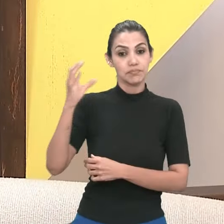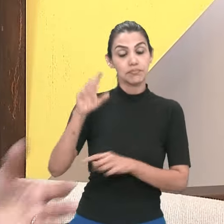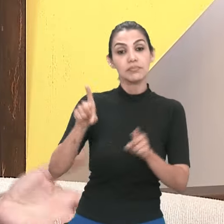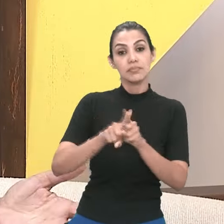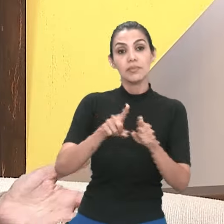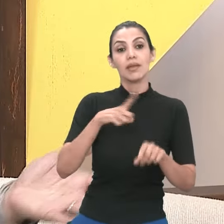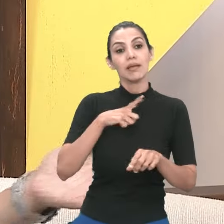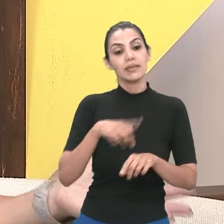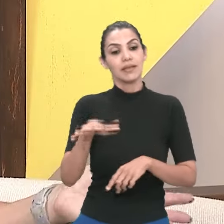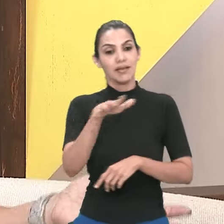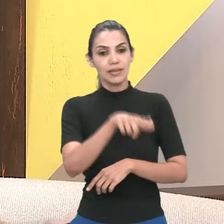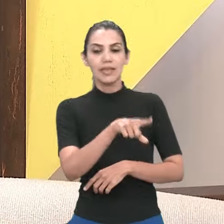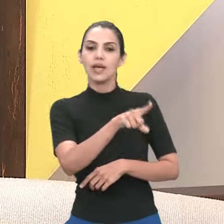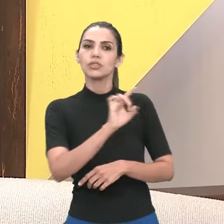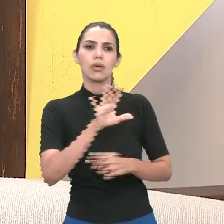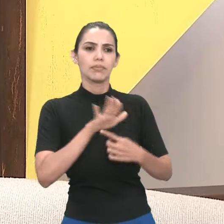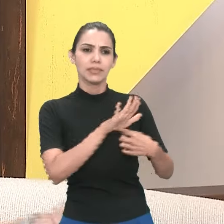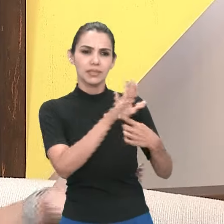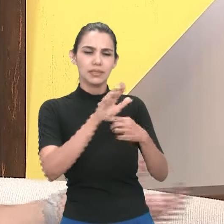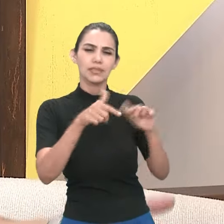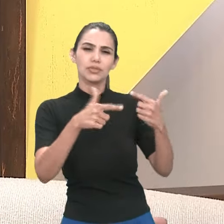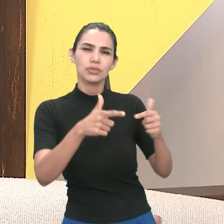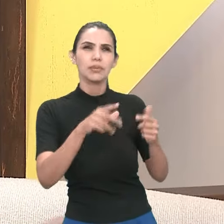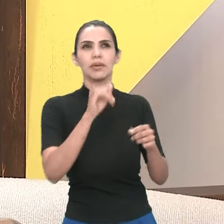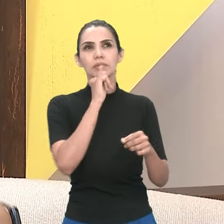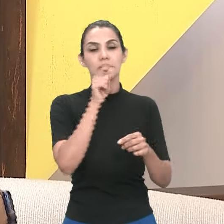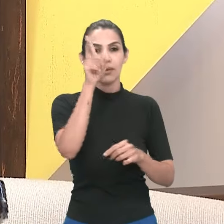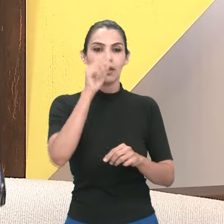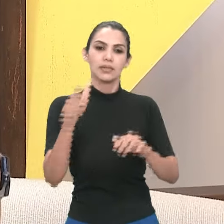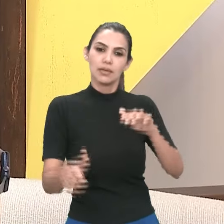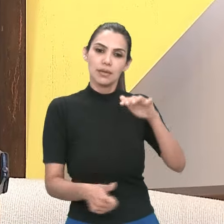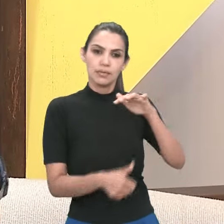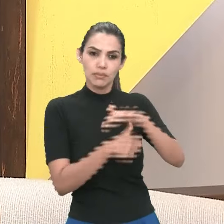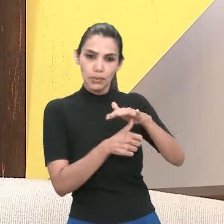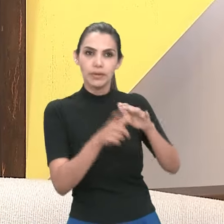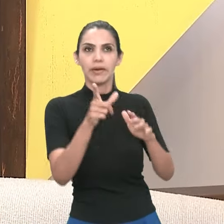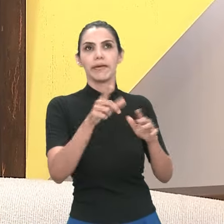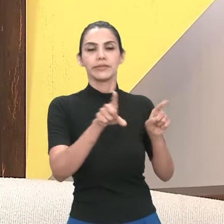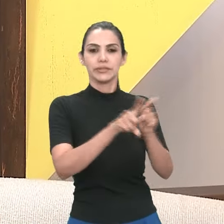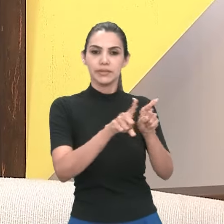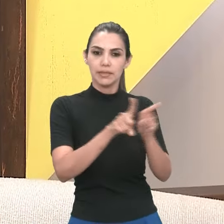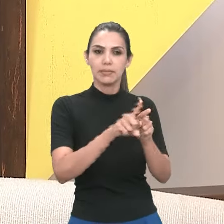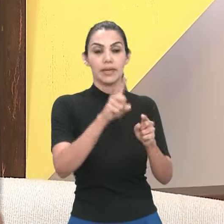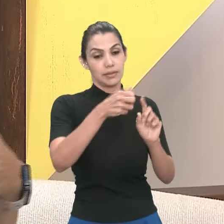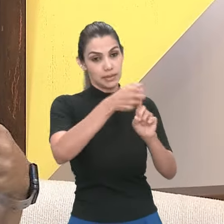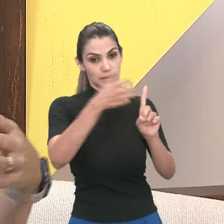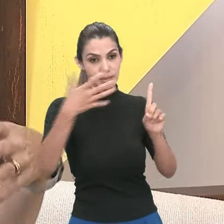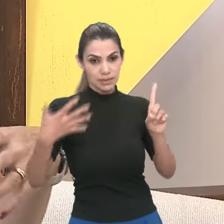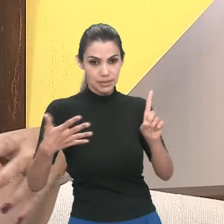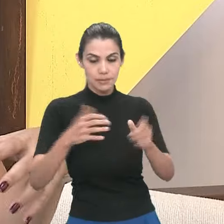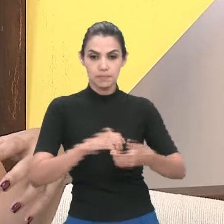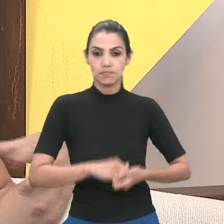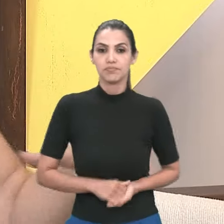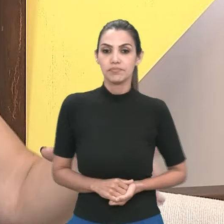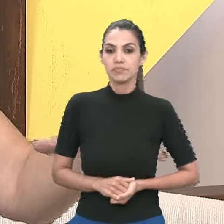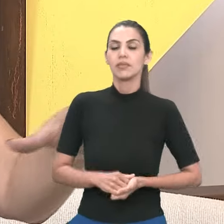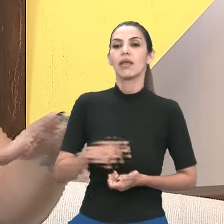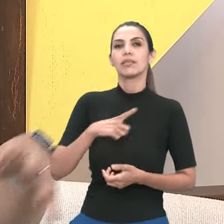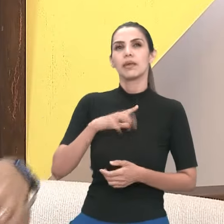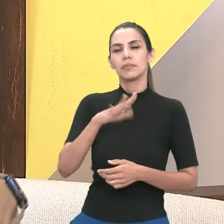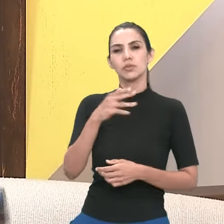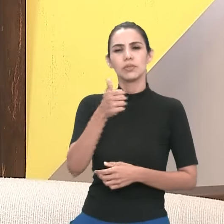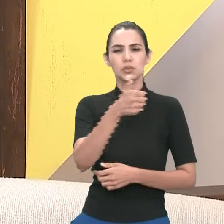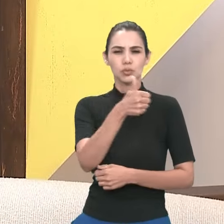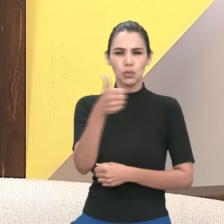trabalho, a apresentação de ensino, da PROGRADE, que aí a gente... E da extensão. Então, nós temos ali 11